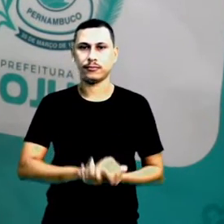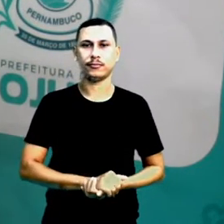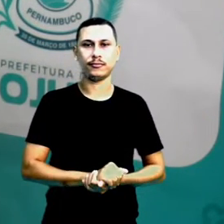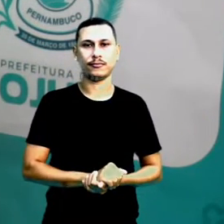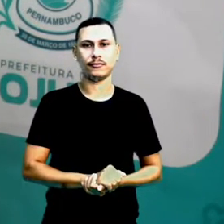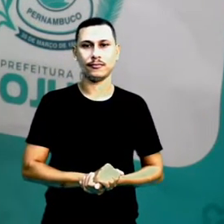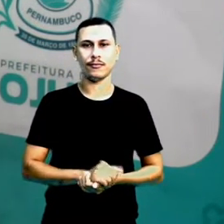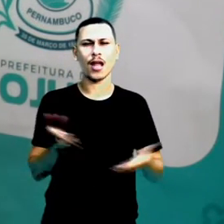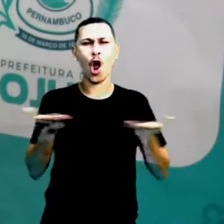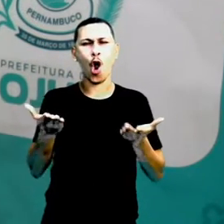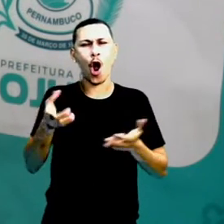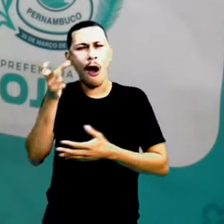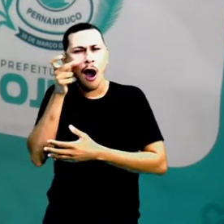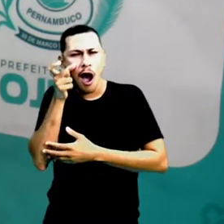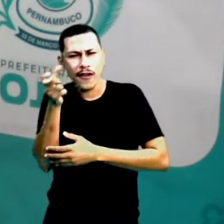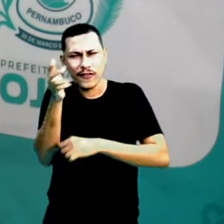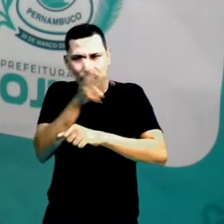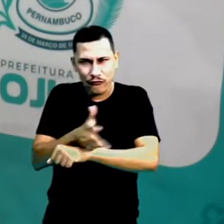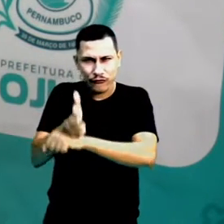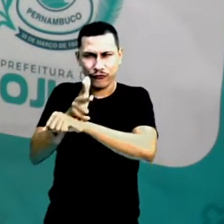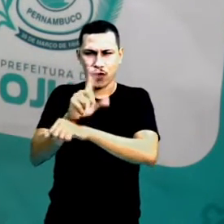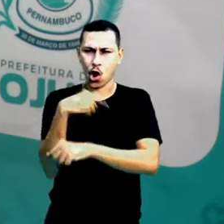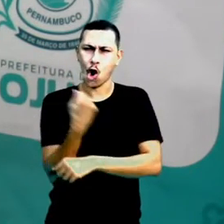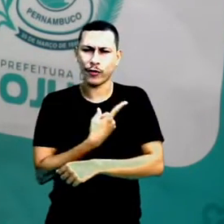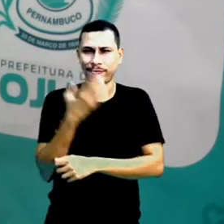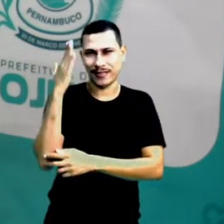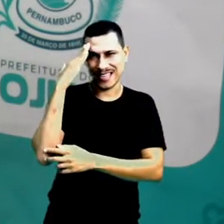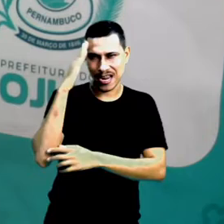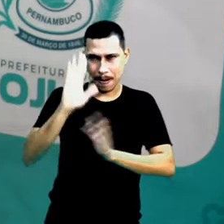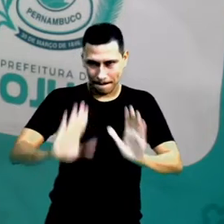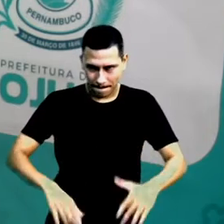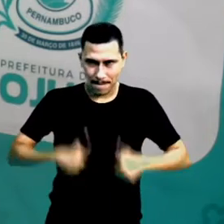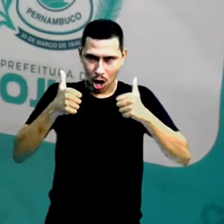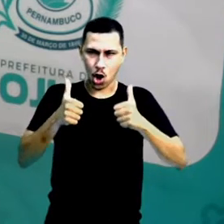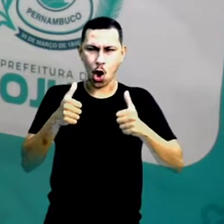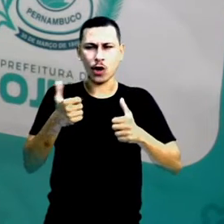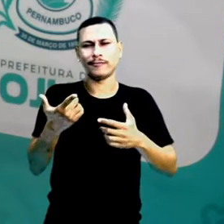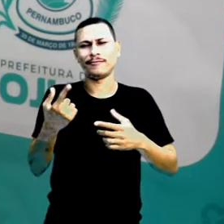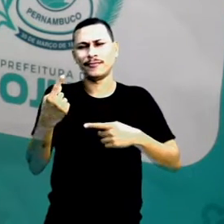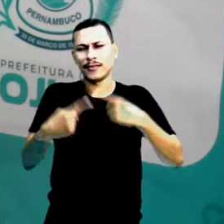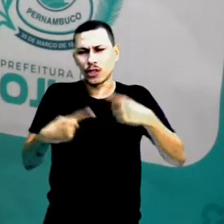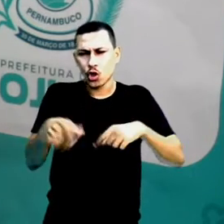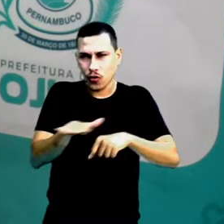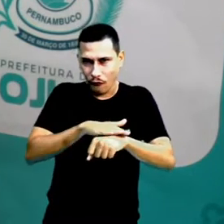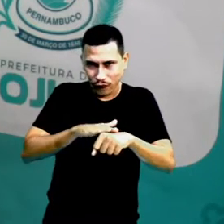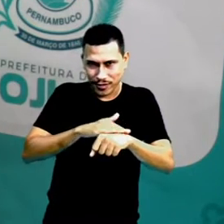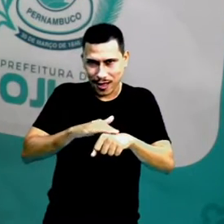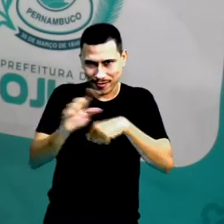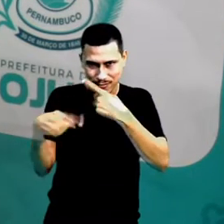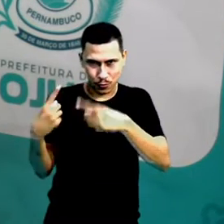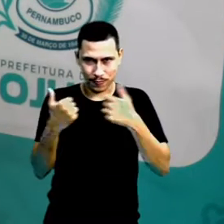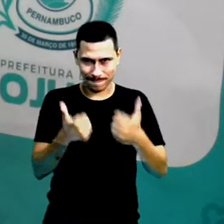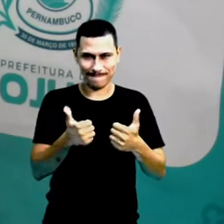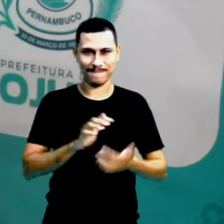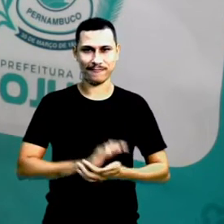A gente vai assistir um vídeo para a gente entender melhor o conteúdo e a gente discutir um pouquinho depois, tá certo?